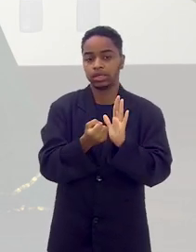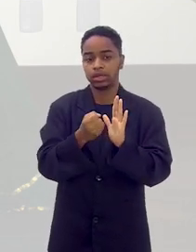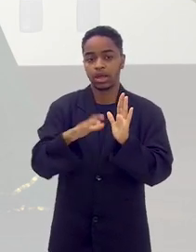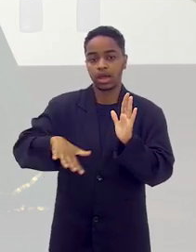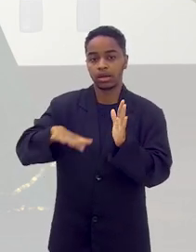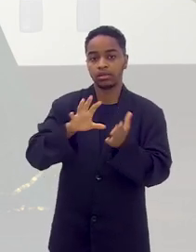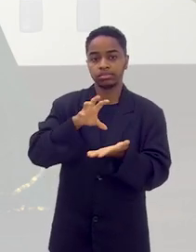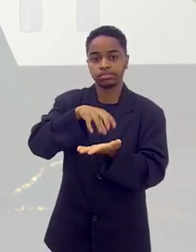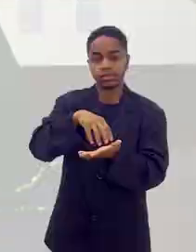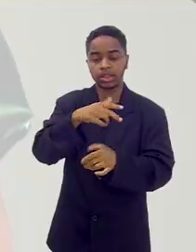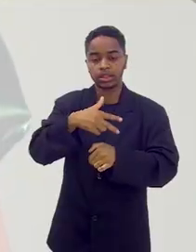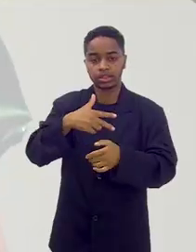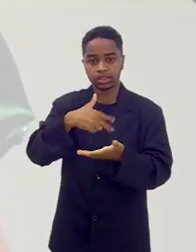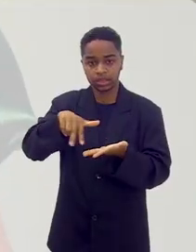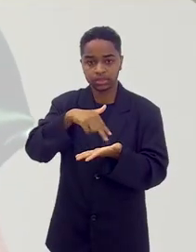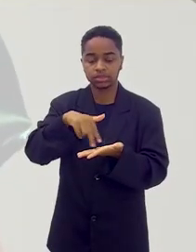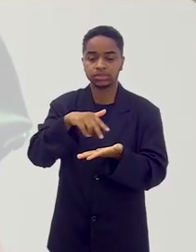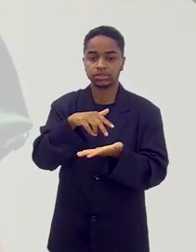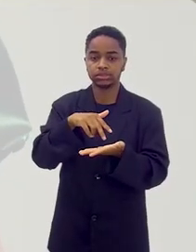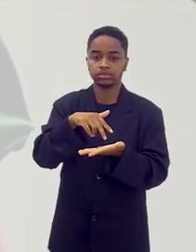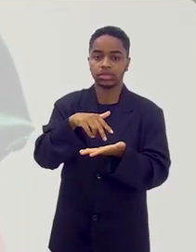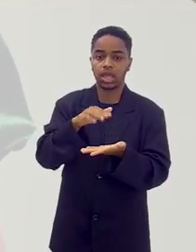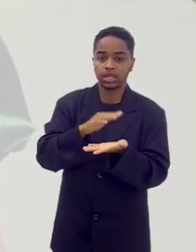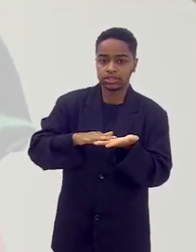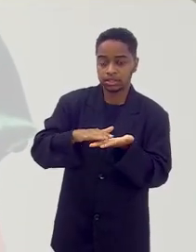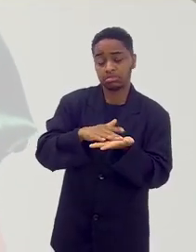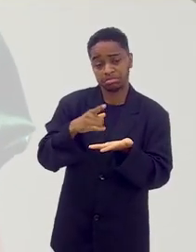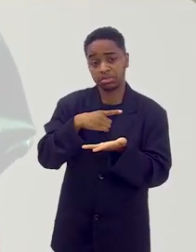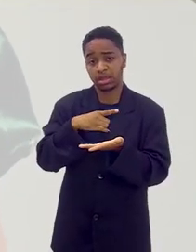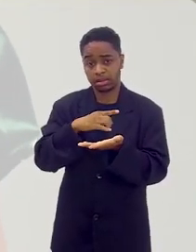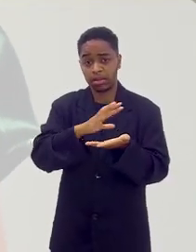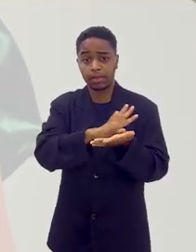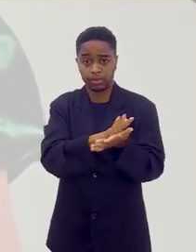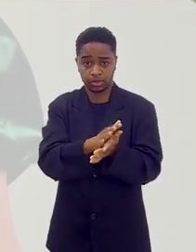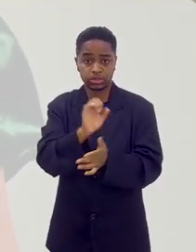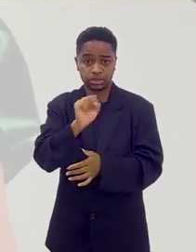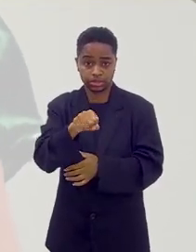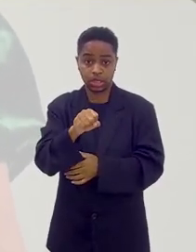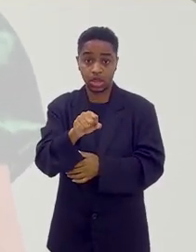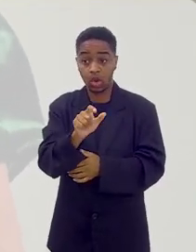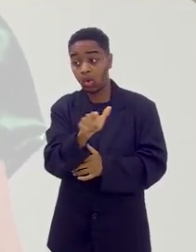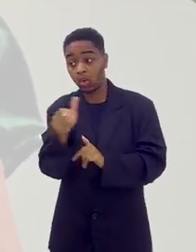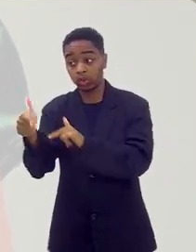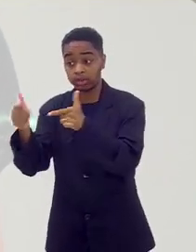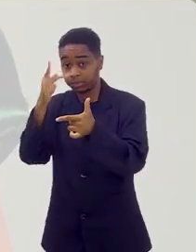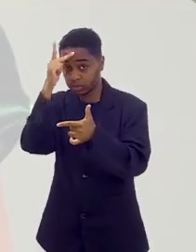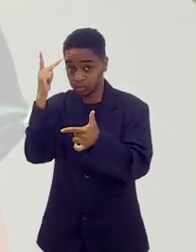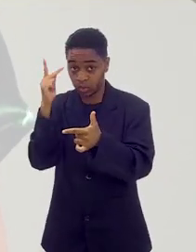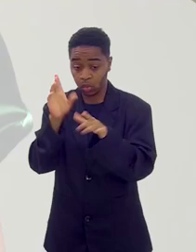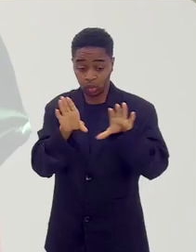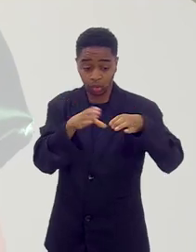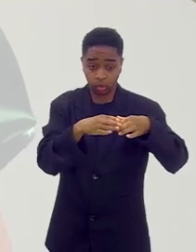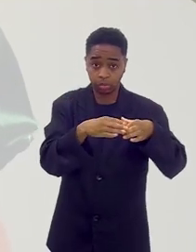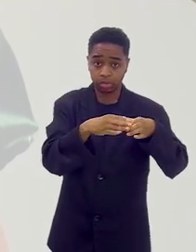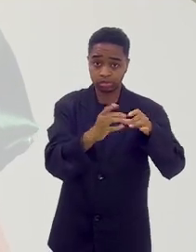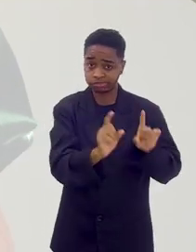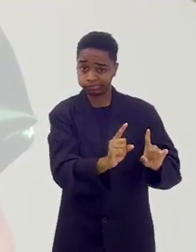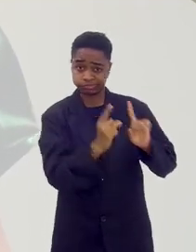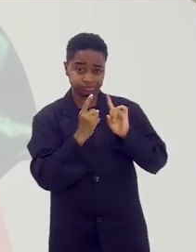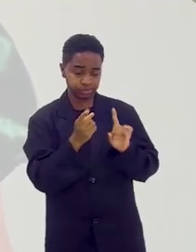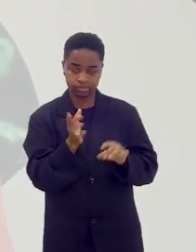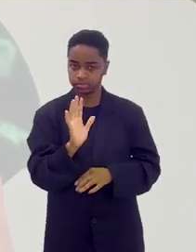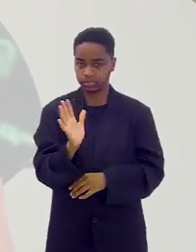cigana. Então, eu tenho discriminações, sim, dos gajôs, não dos ciganos. Mas, assim,